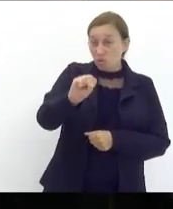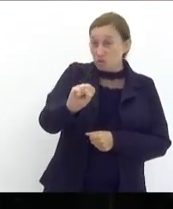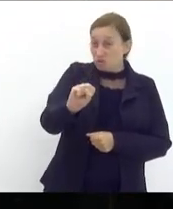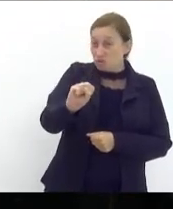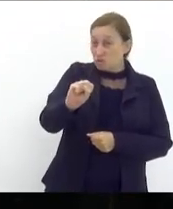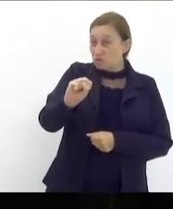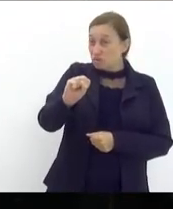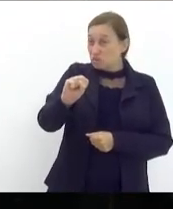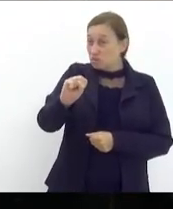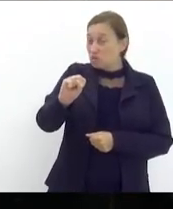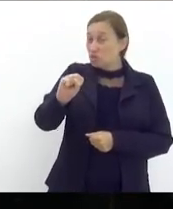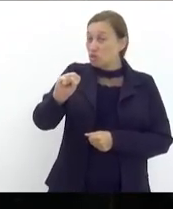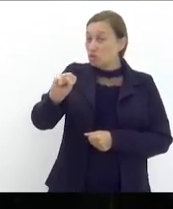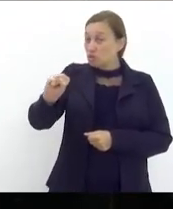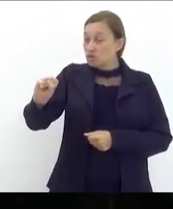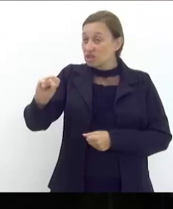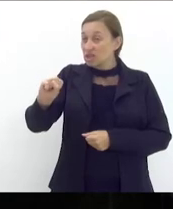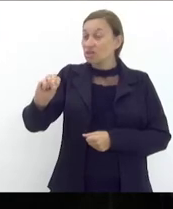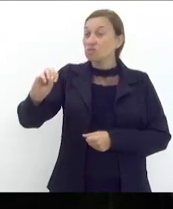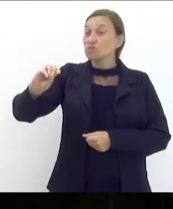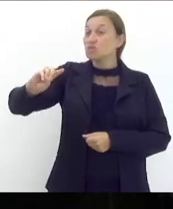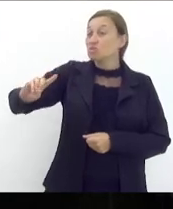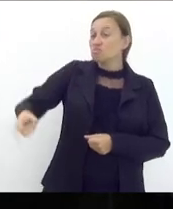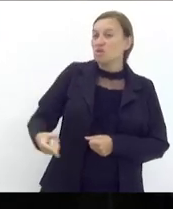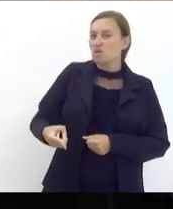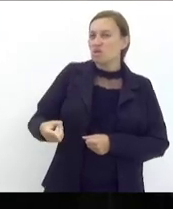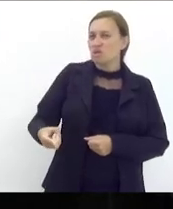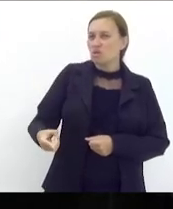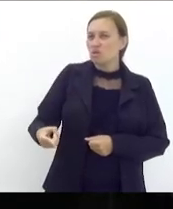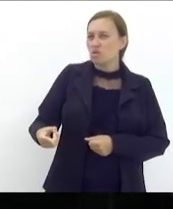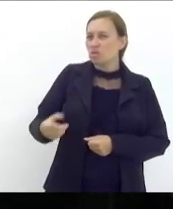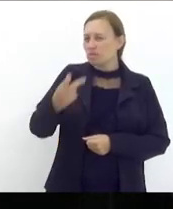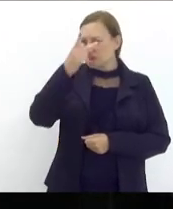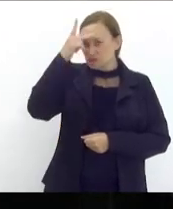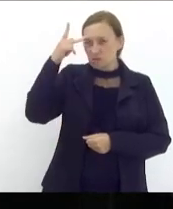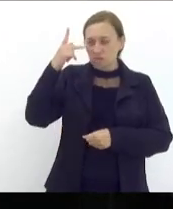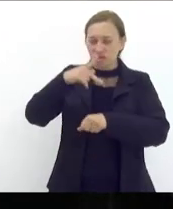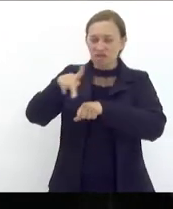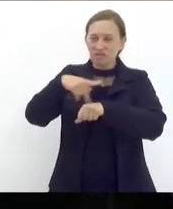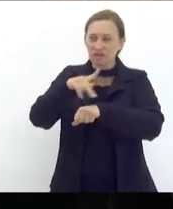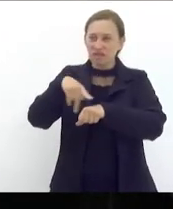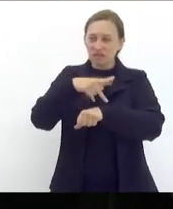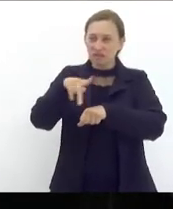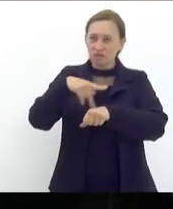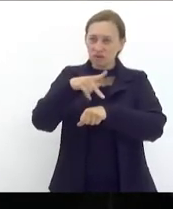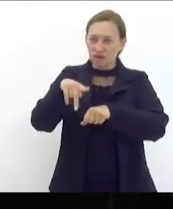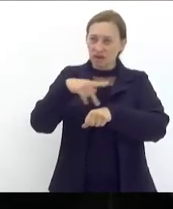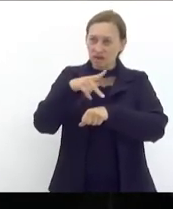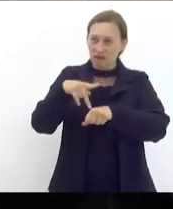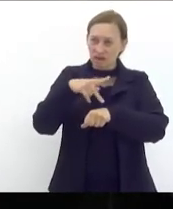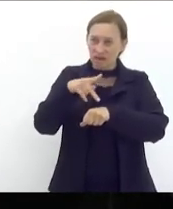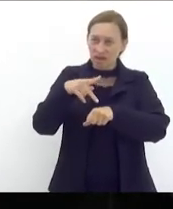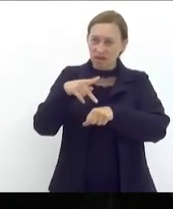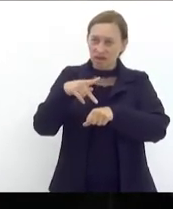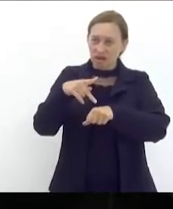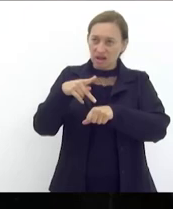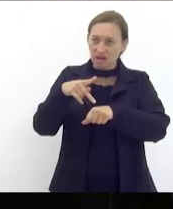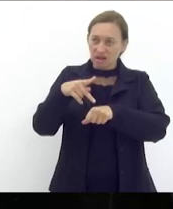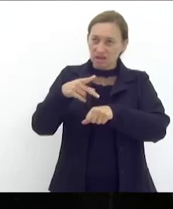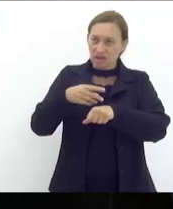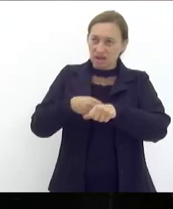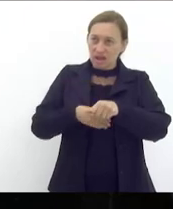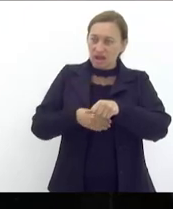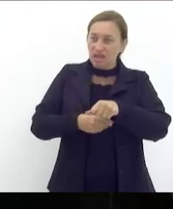mil venezuelanos entrando no nosso país por Roraima venezuelanos esses que